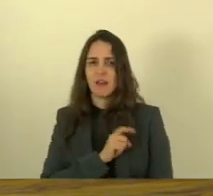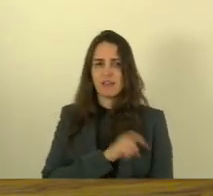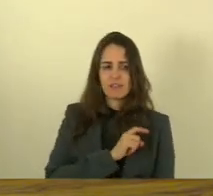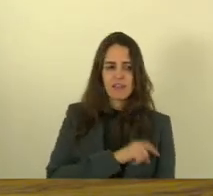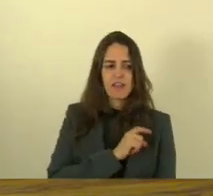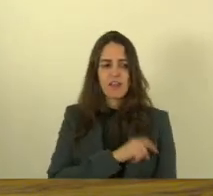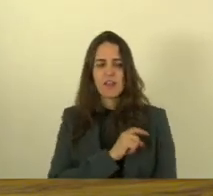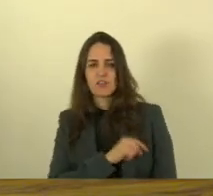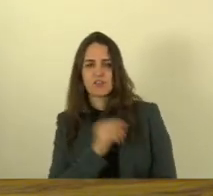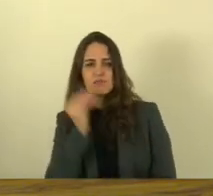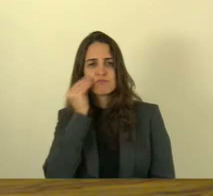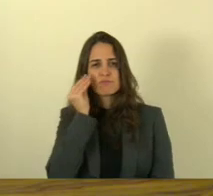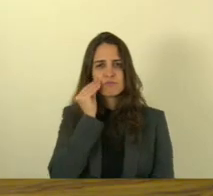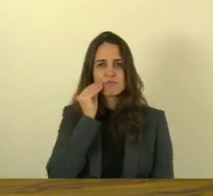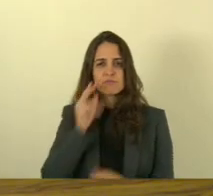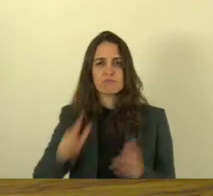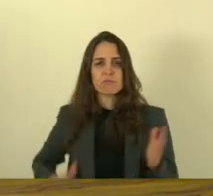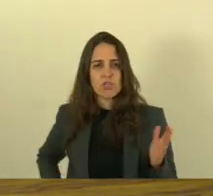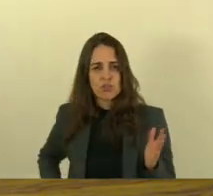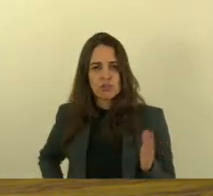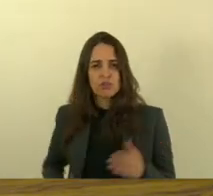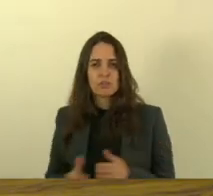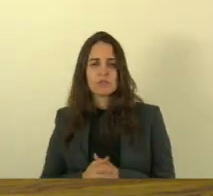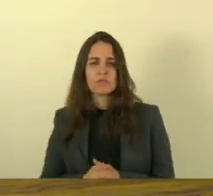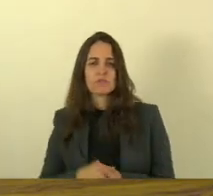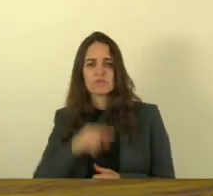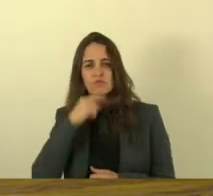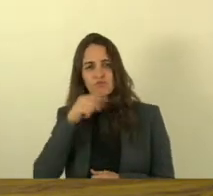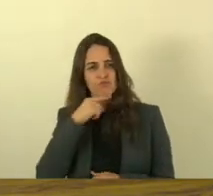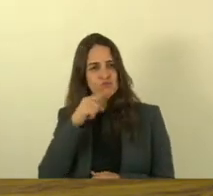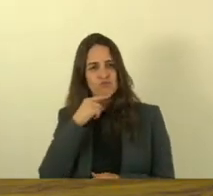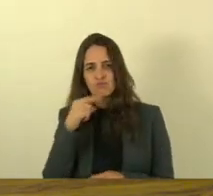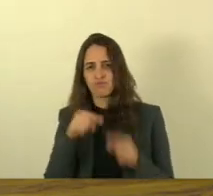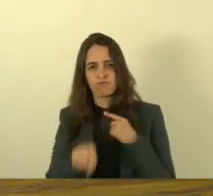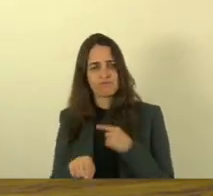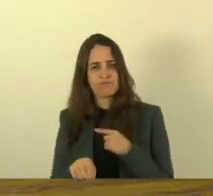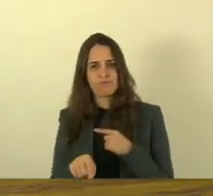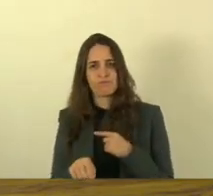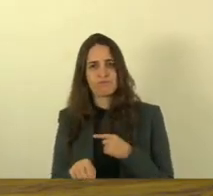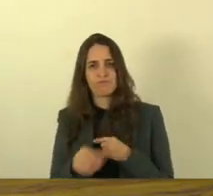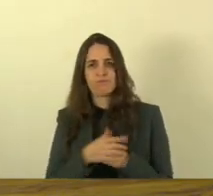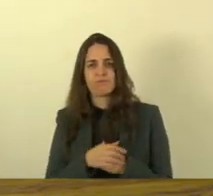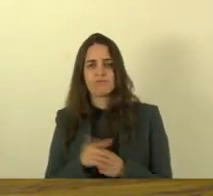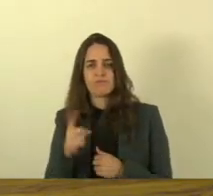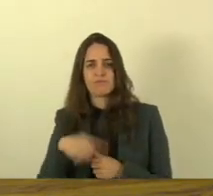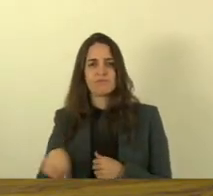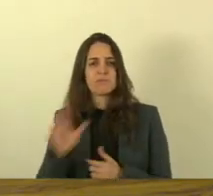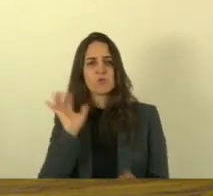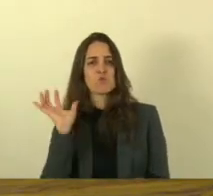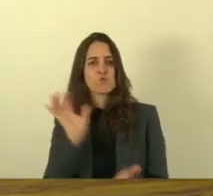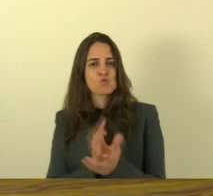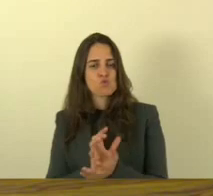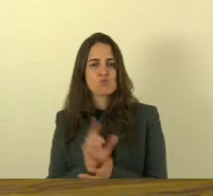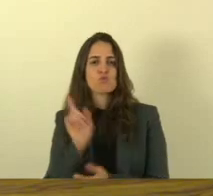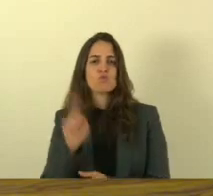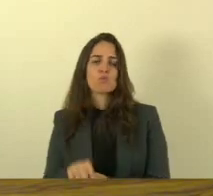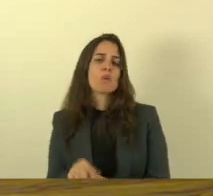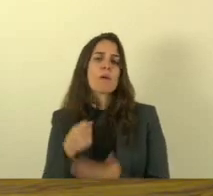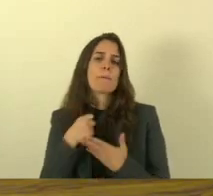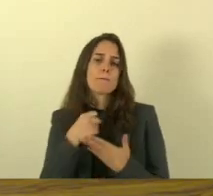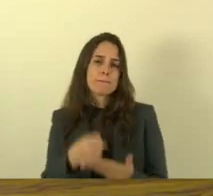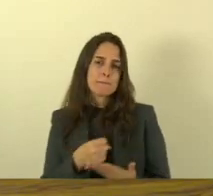escolado na bandidagem e que não vai tirar proveito de uma agremiação que precisa de